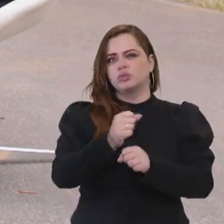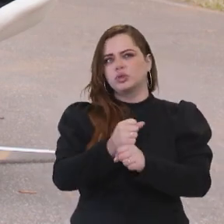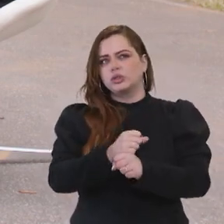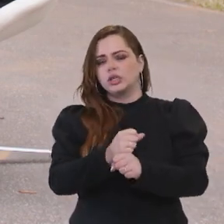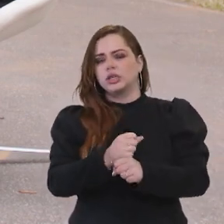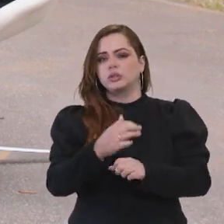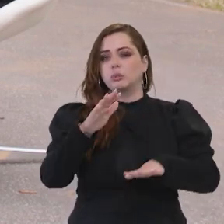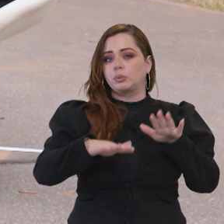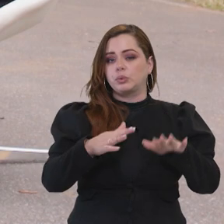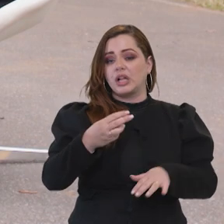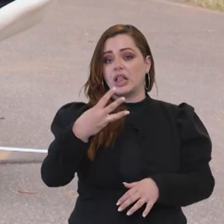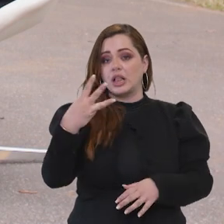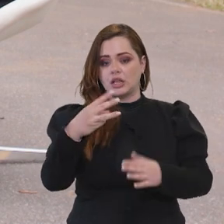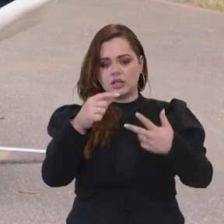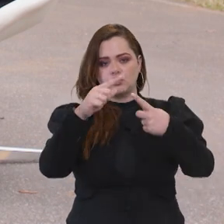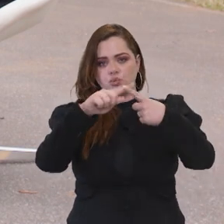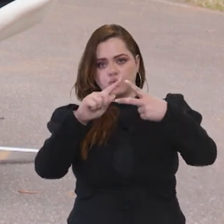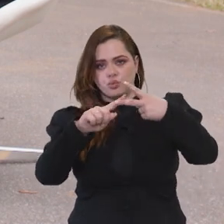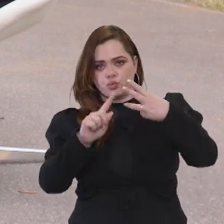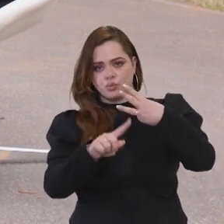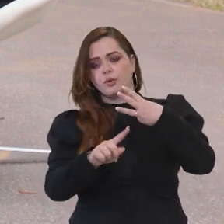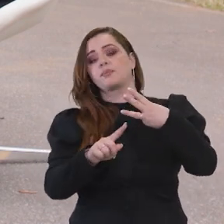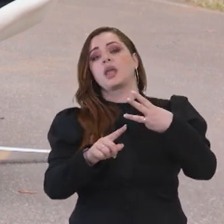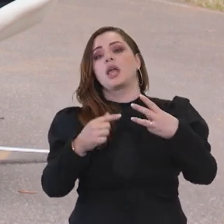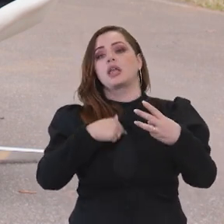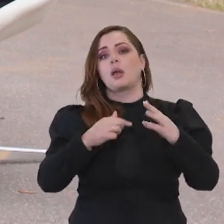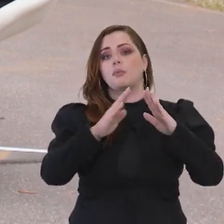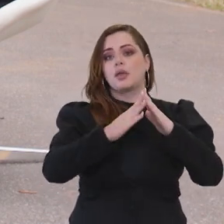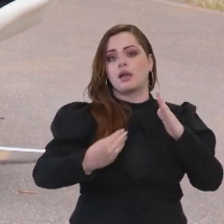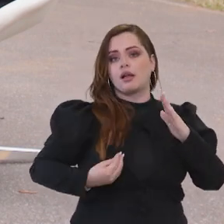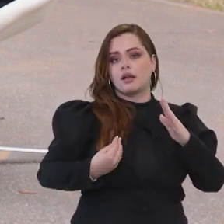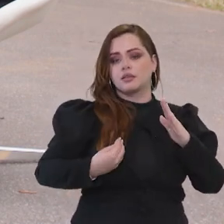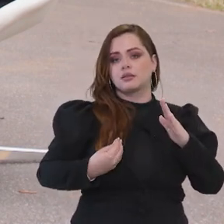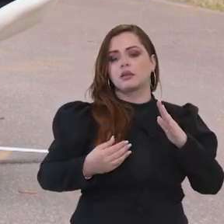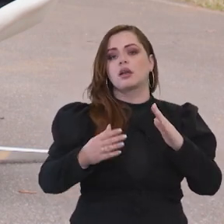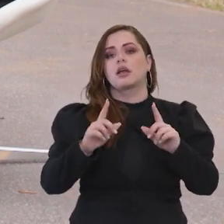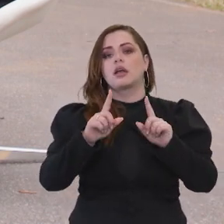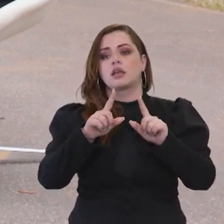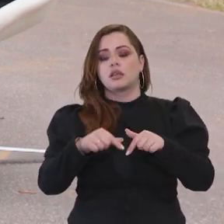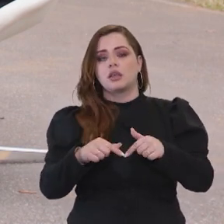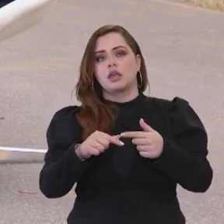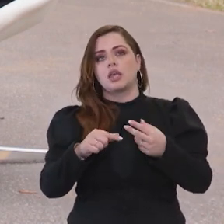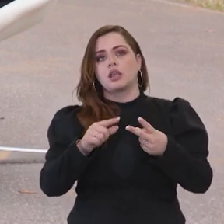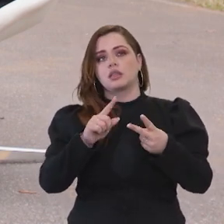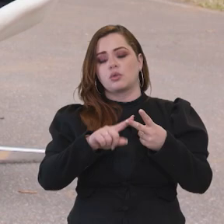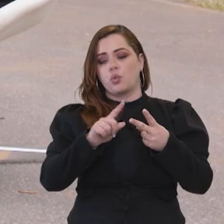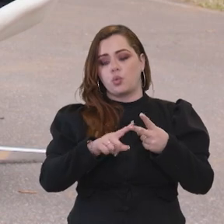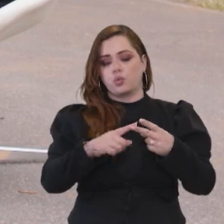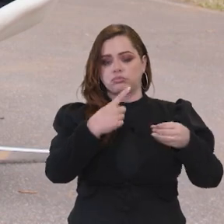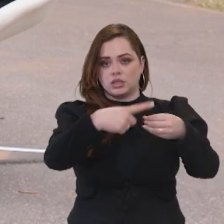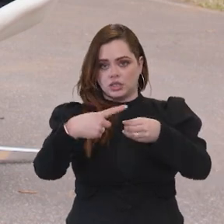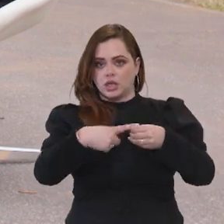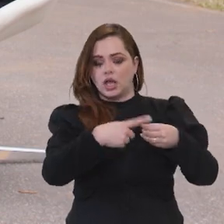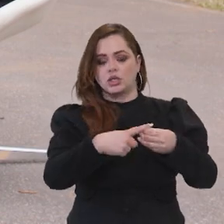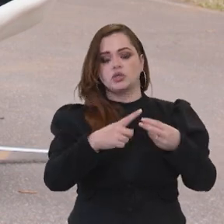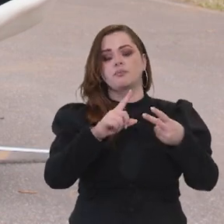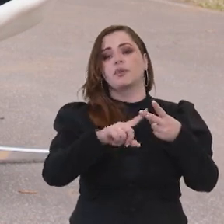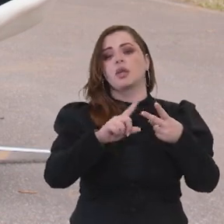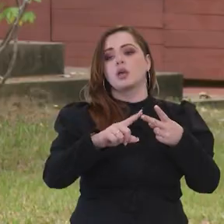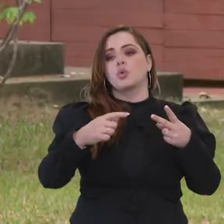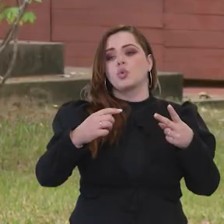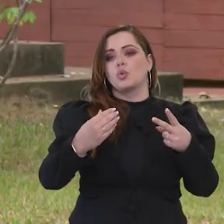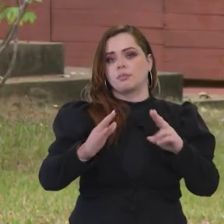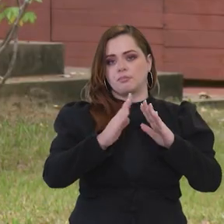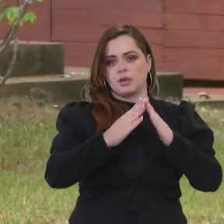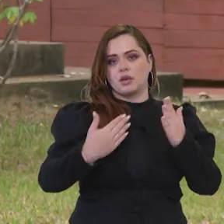ano para as três modalidades, que é o Minha Casa Minha Vida, eu chamo o FARC, eu chamo de urbano, o Minha Casa